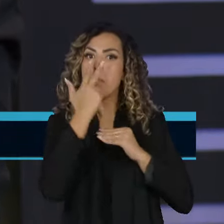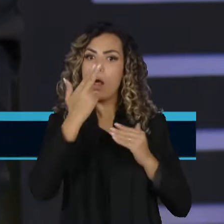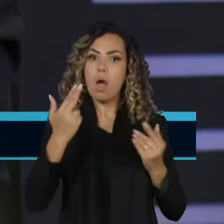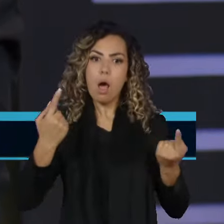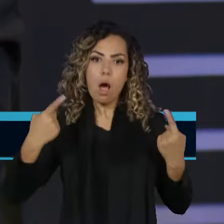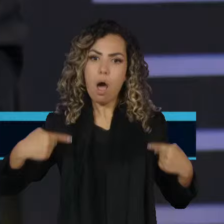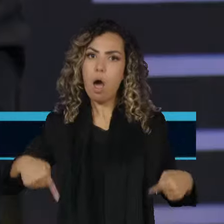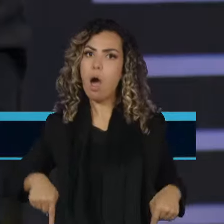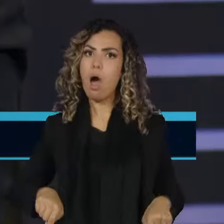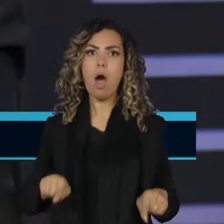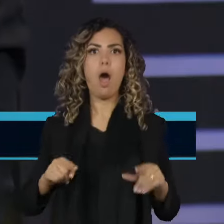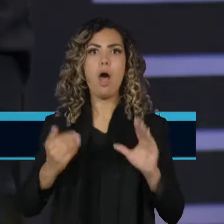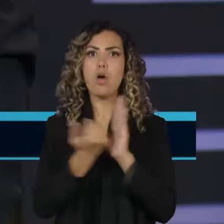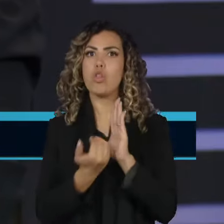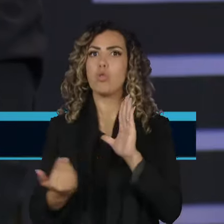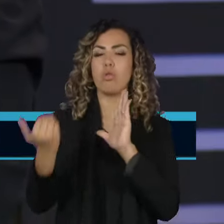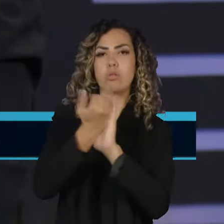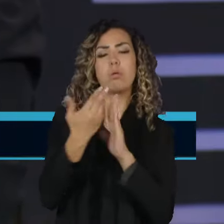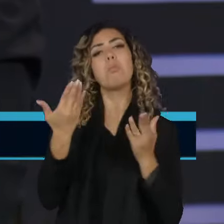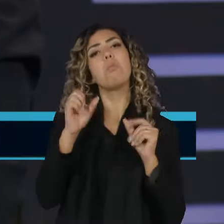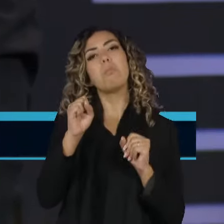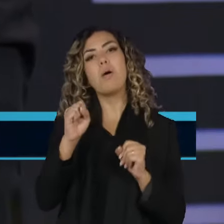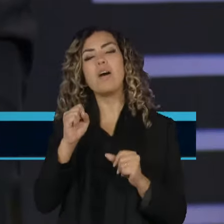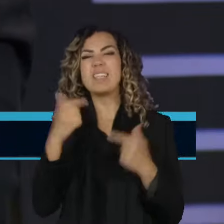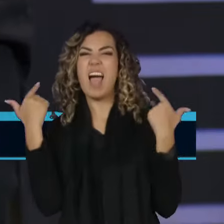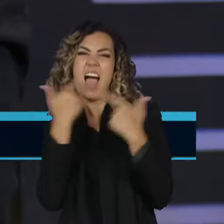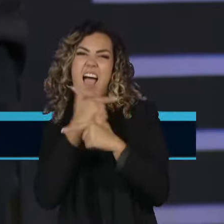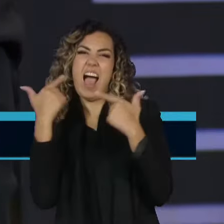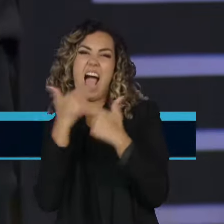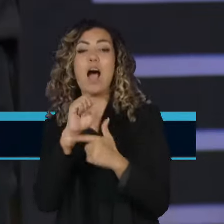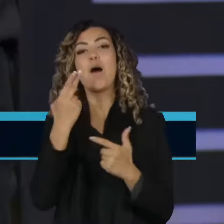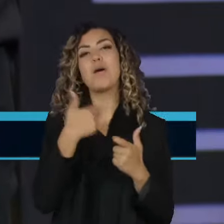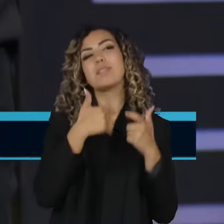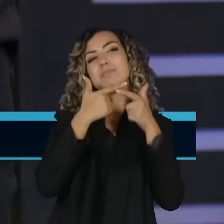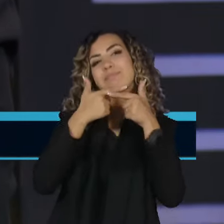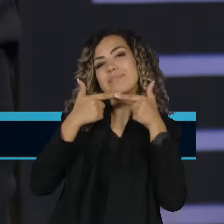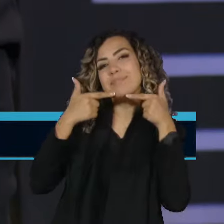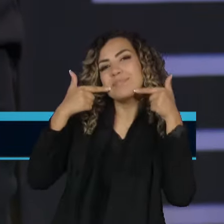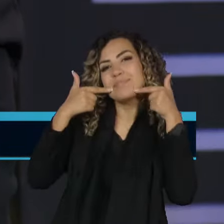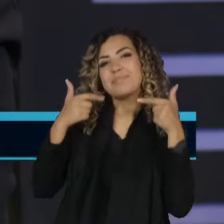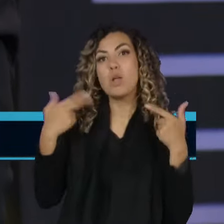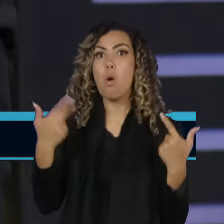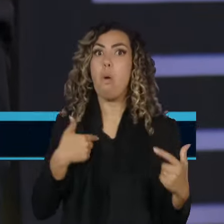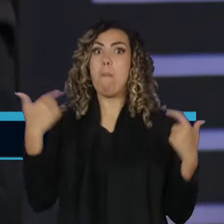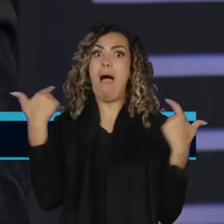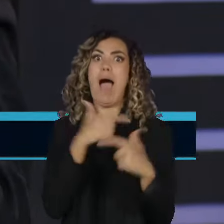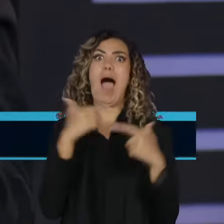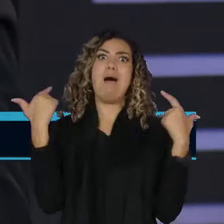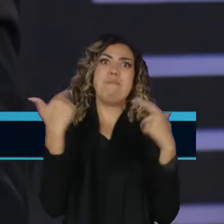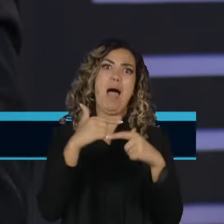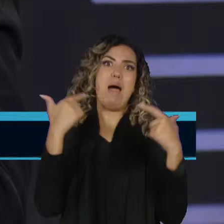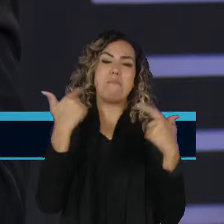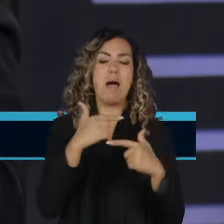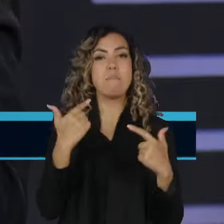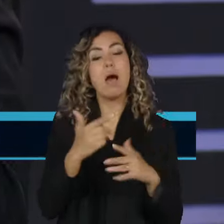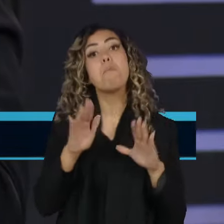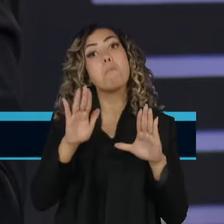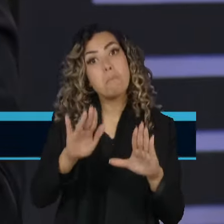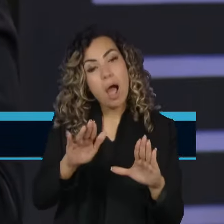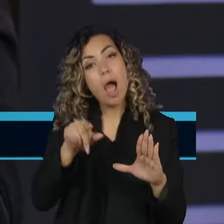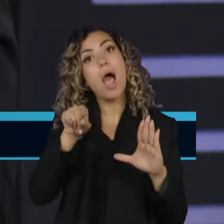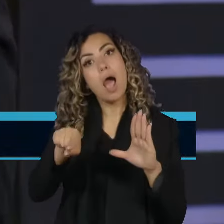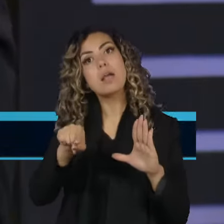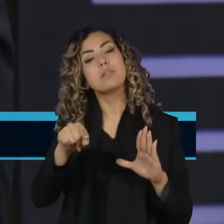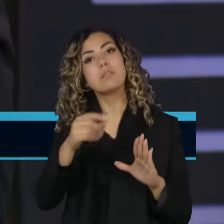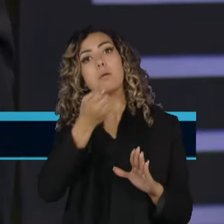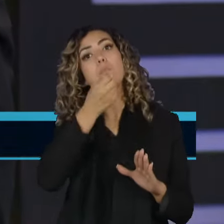seja o sorriso, que é mais leve, seja o riso, que é mais denso, ou a gargalhada, que é mais expressiva ainda, é um indicador, sim, de que a